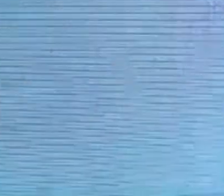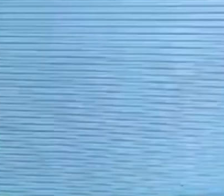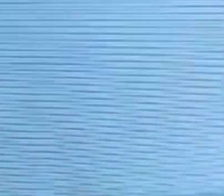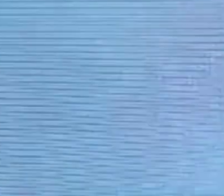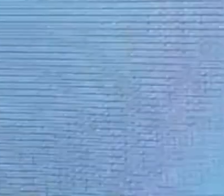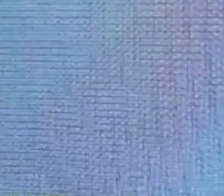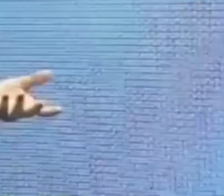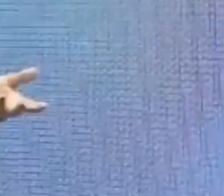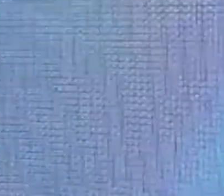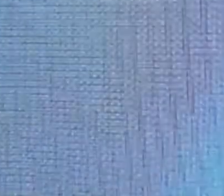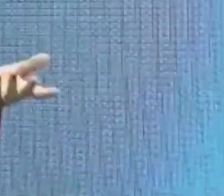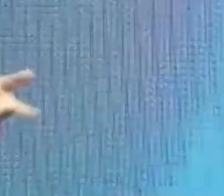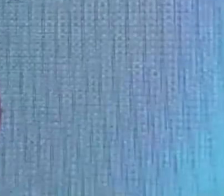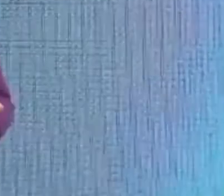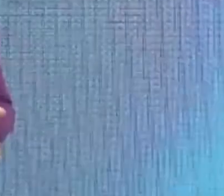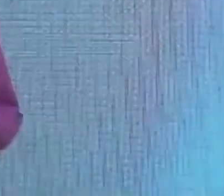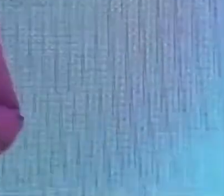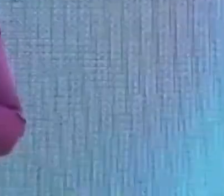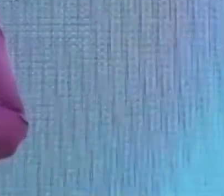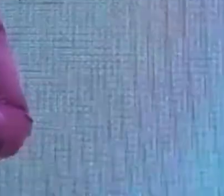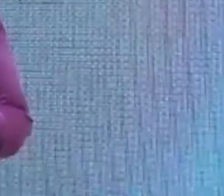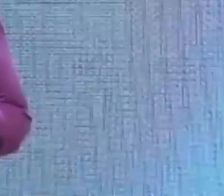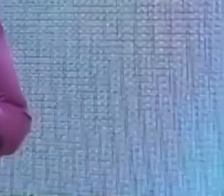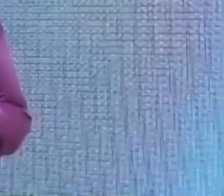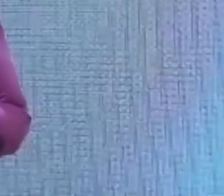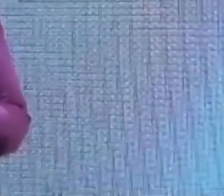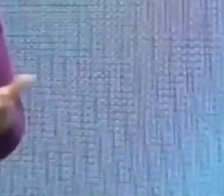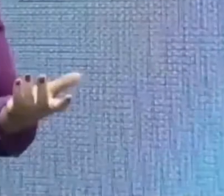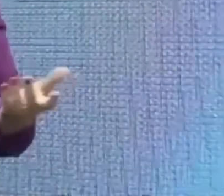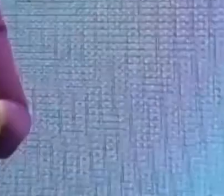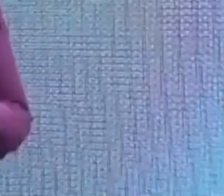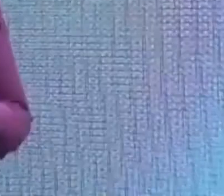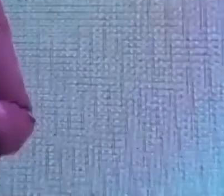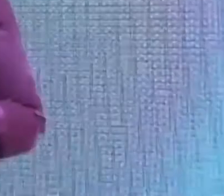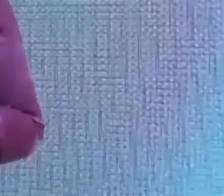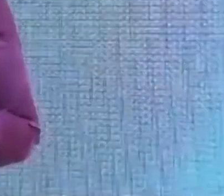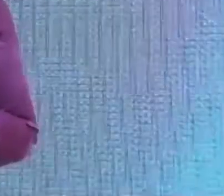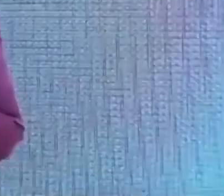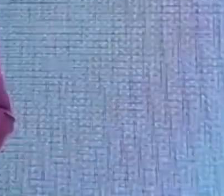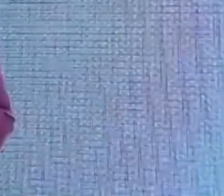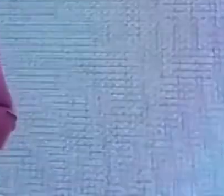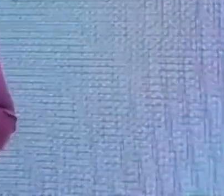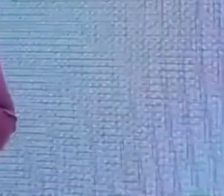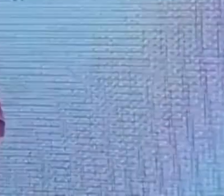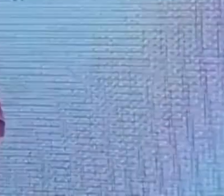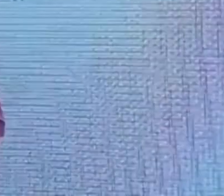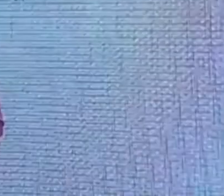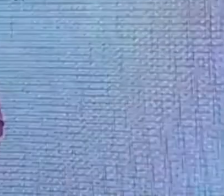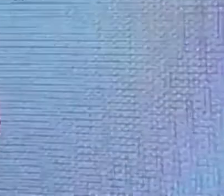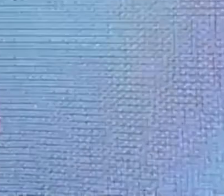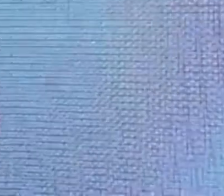Obrigada, então eu vou me apresentar, para quem não me conhece, eu sou Tânia Zambon, né? E eu sou especialista em comportamento humano. Sou